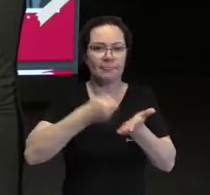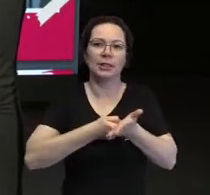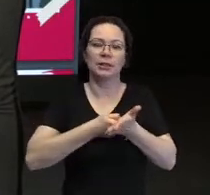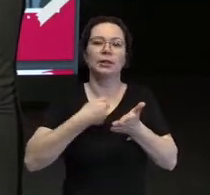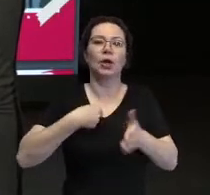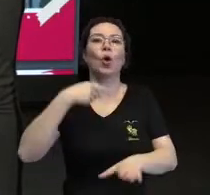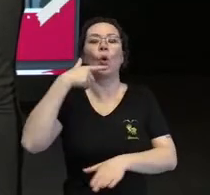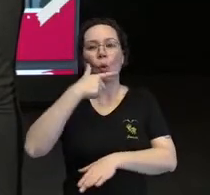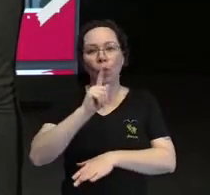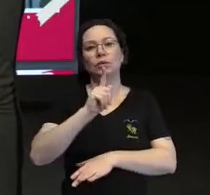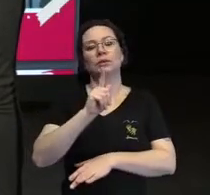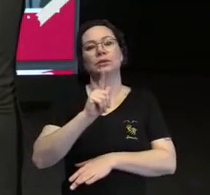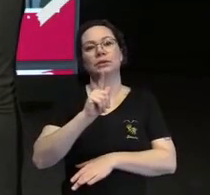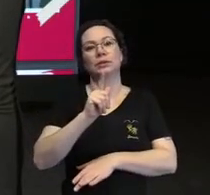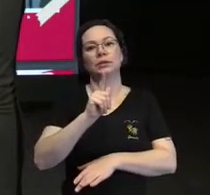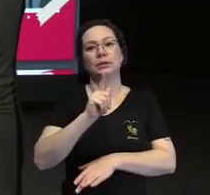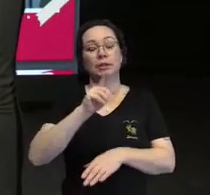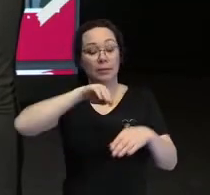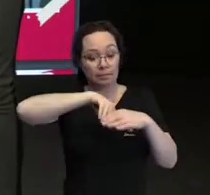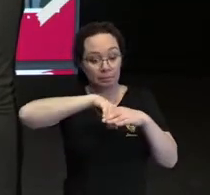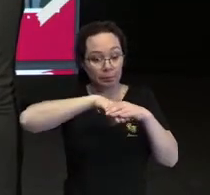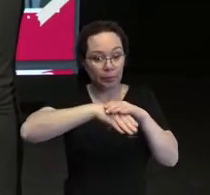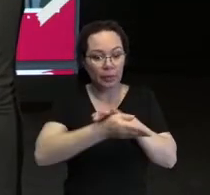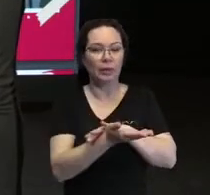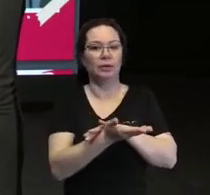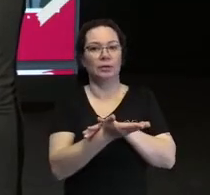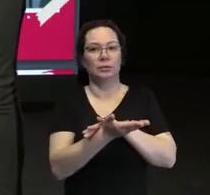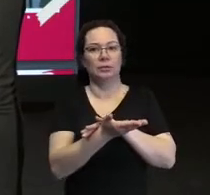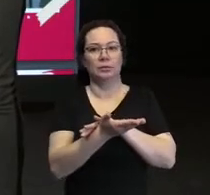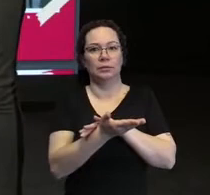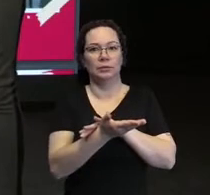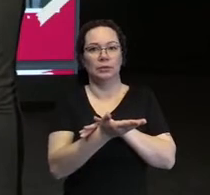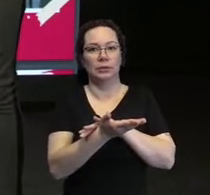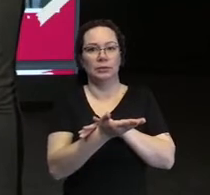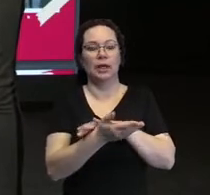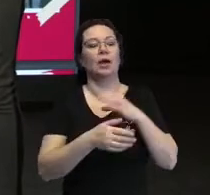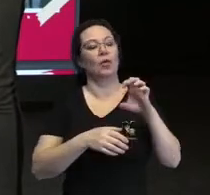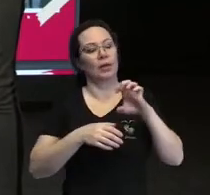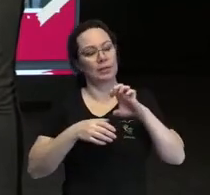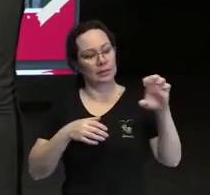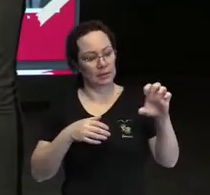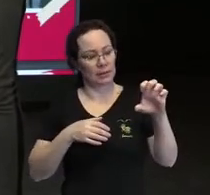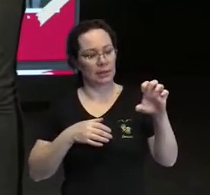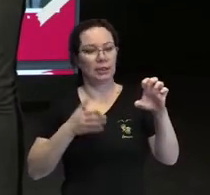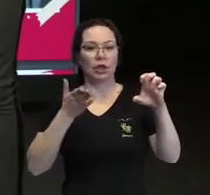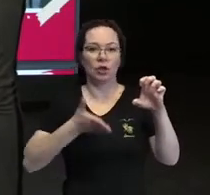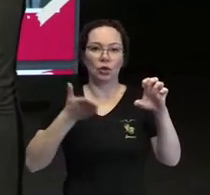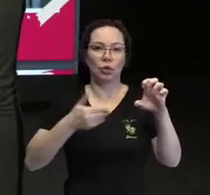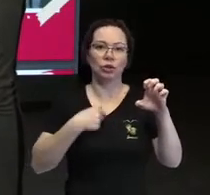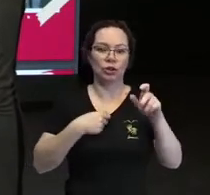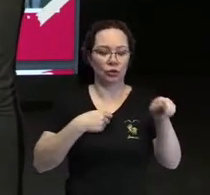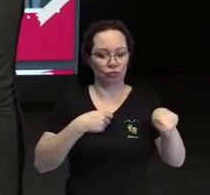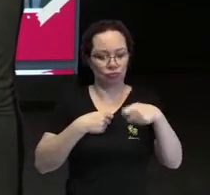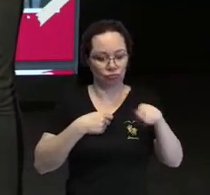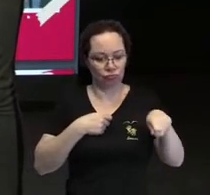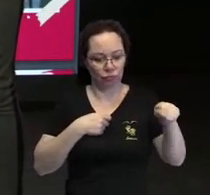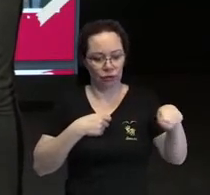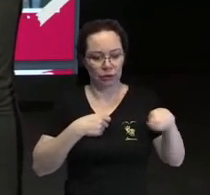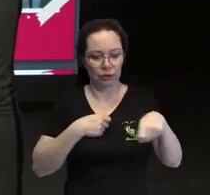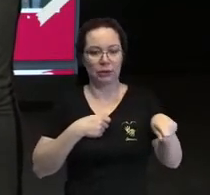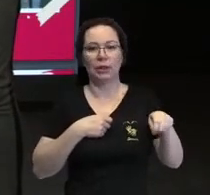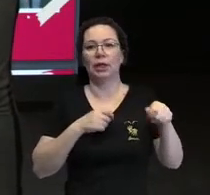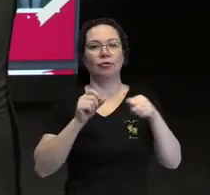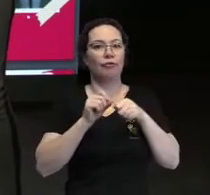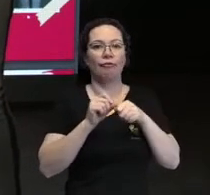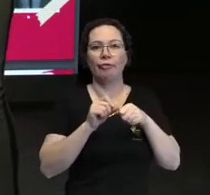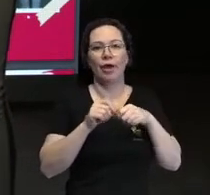eu consegui me adaptar com a mão esquerda. E hoje, faço a maioria dos procedimentos de um profissional